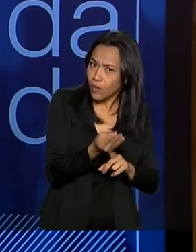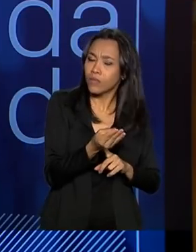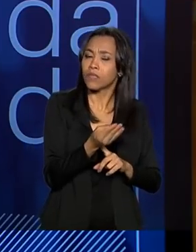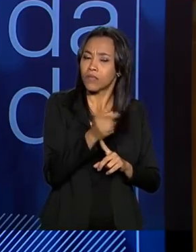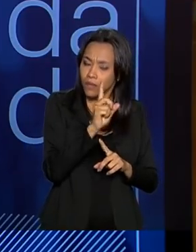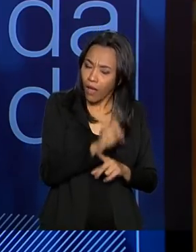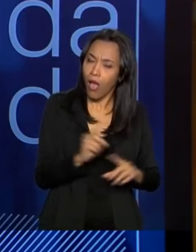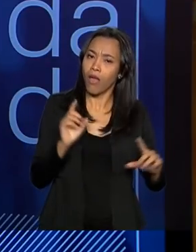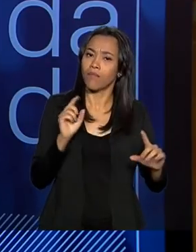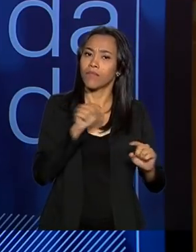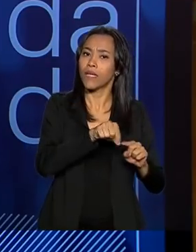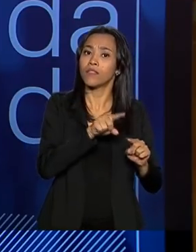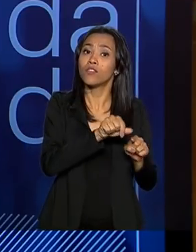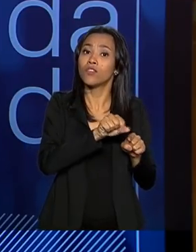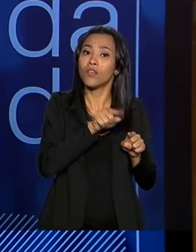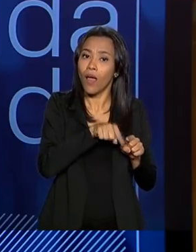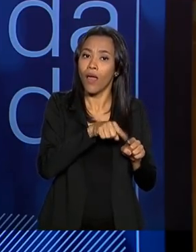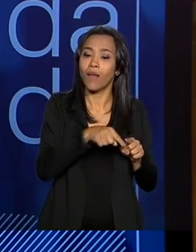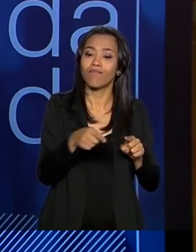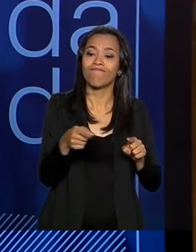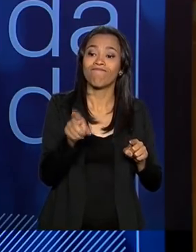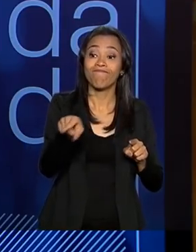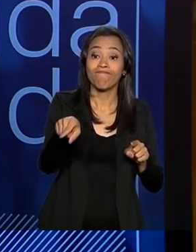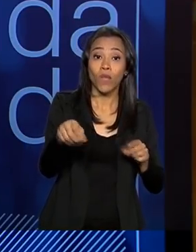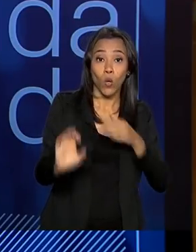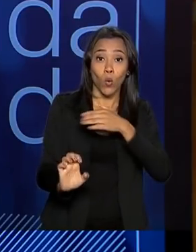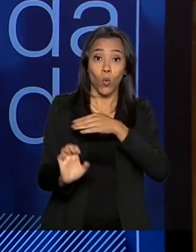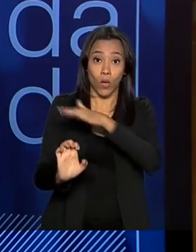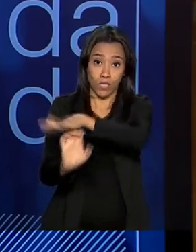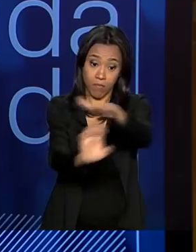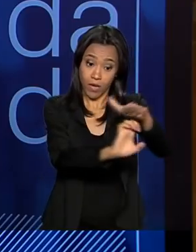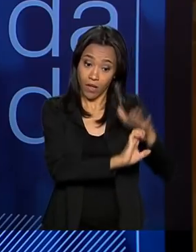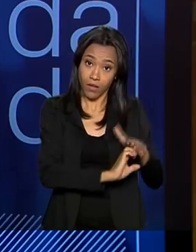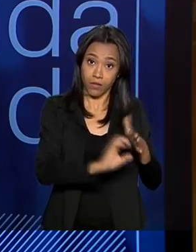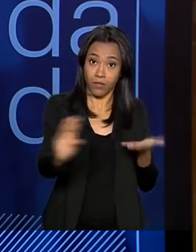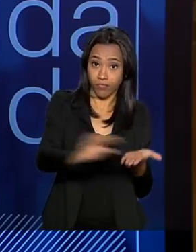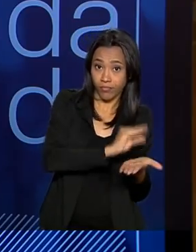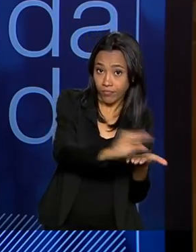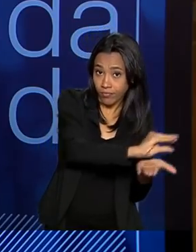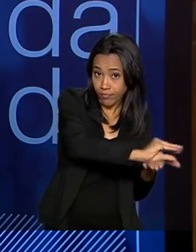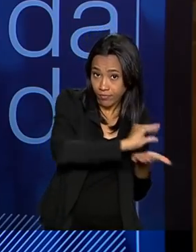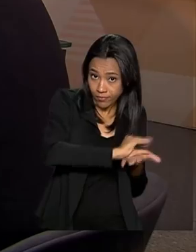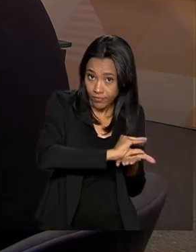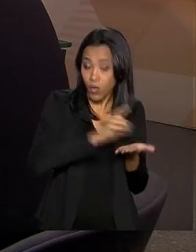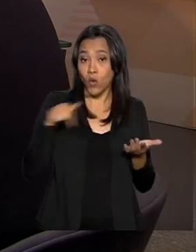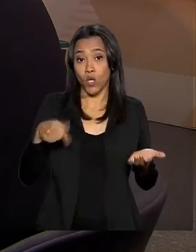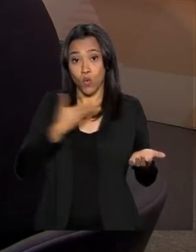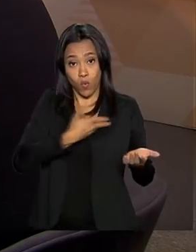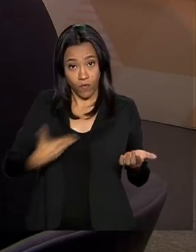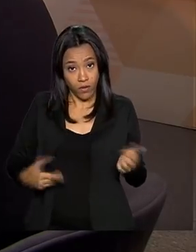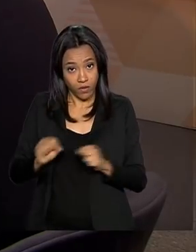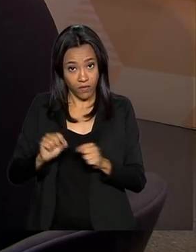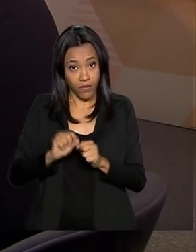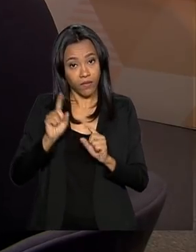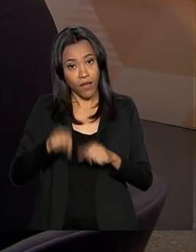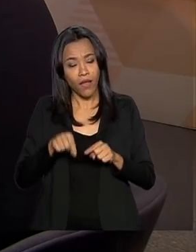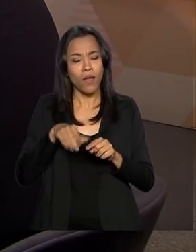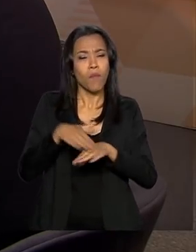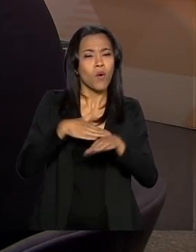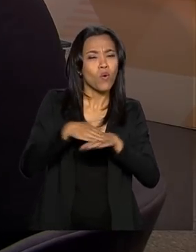sejam realmente conseguidos da iniciativa privada. O o governo tem feito agora é a conversa sobre a